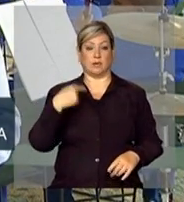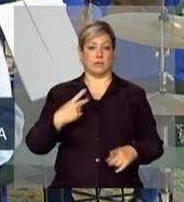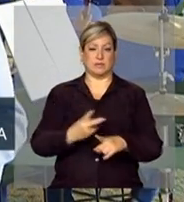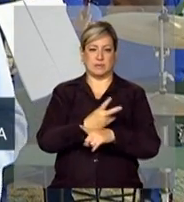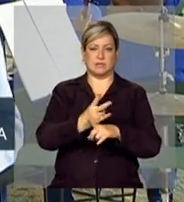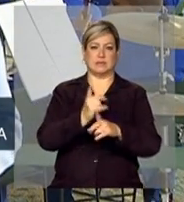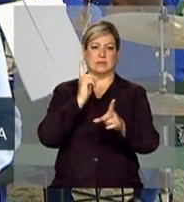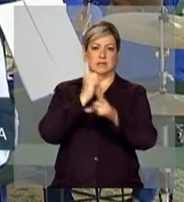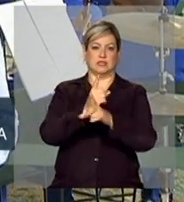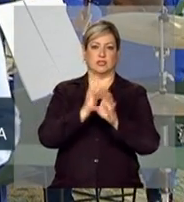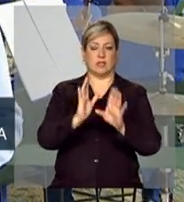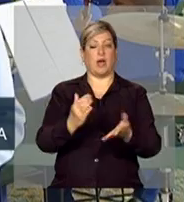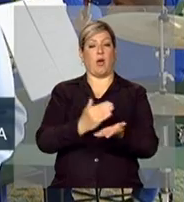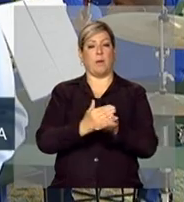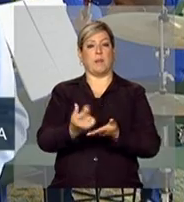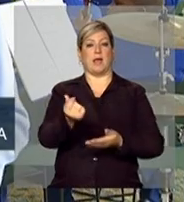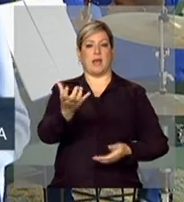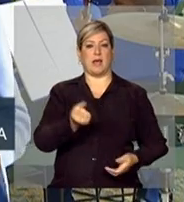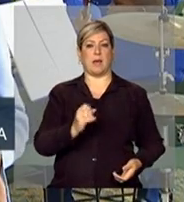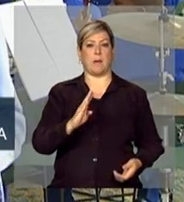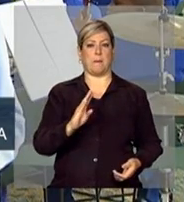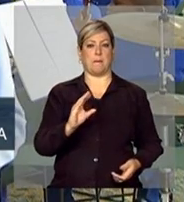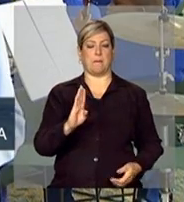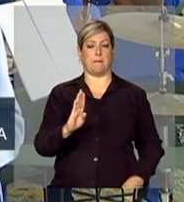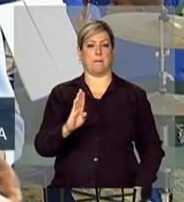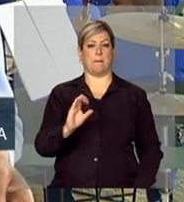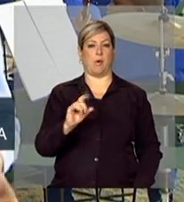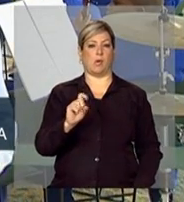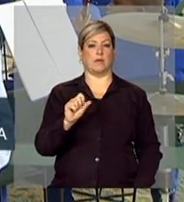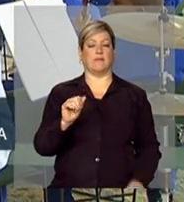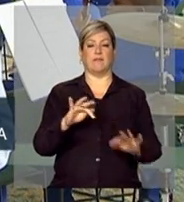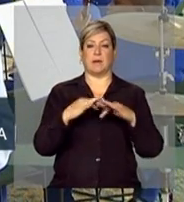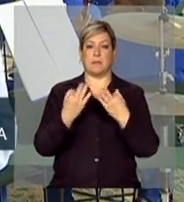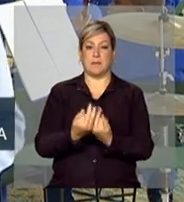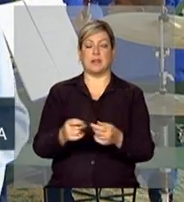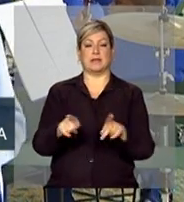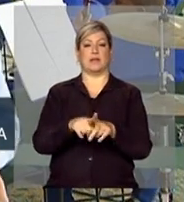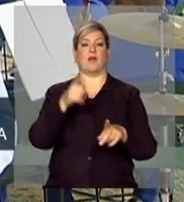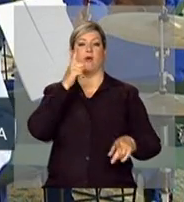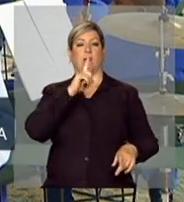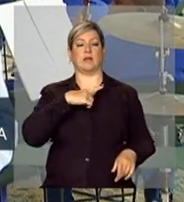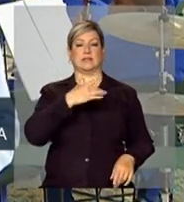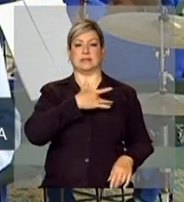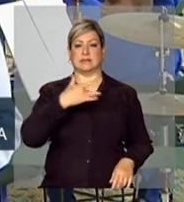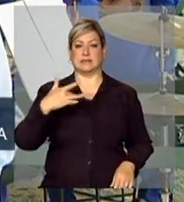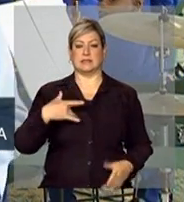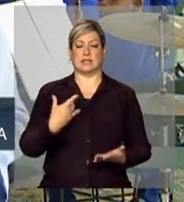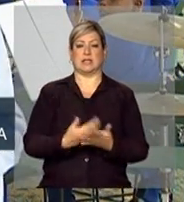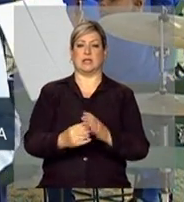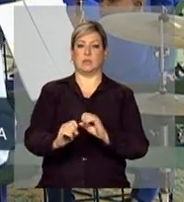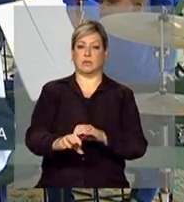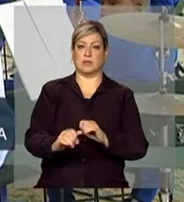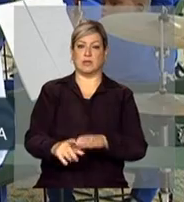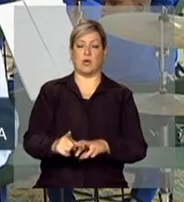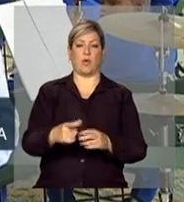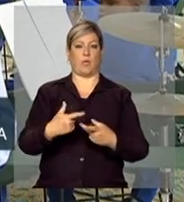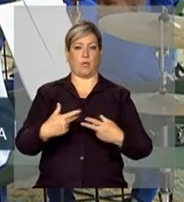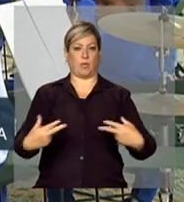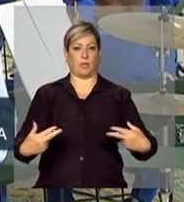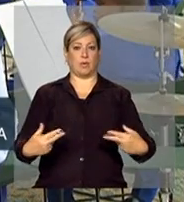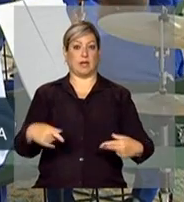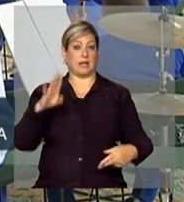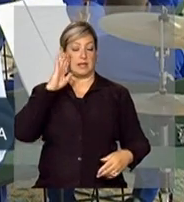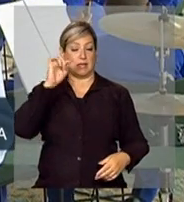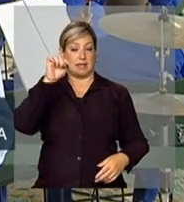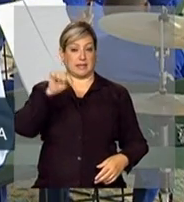por exemplo, o Bolsa Família, a terem acesso a serviços de saúde, de educação. E um dos eixos do